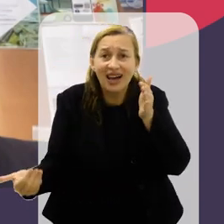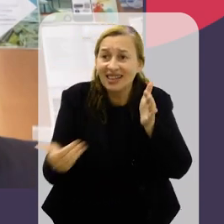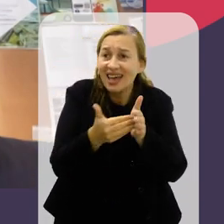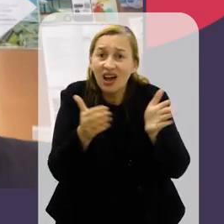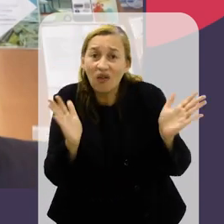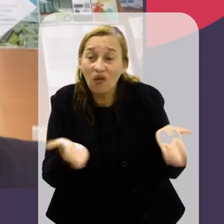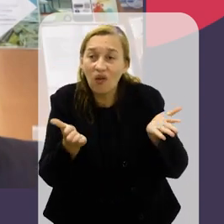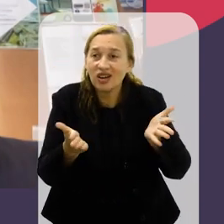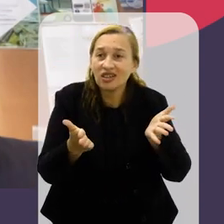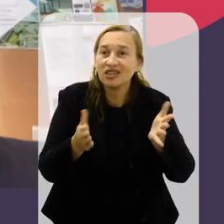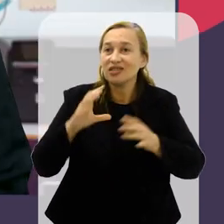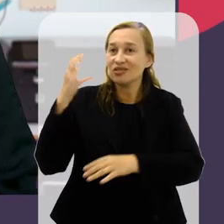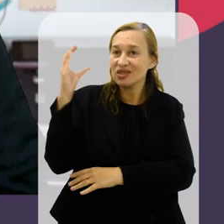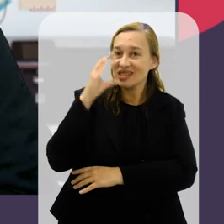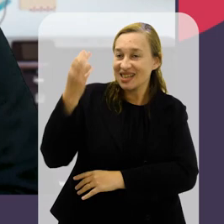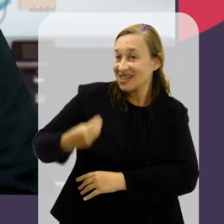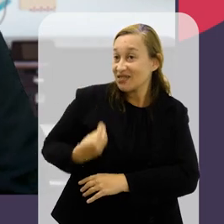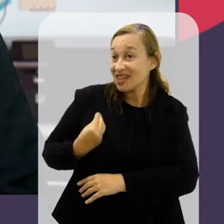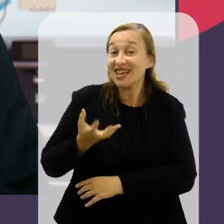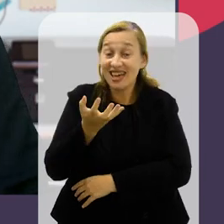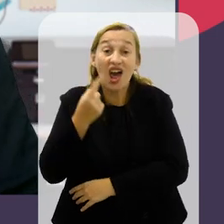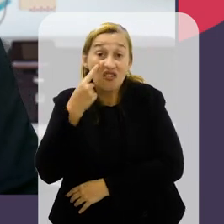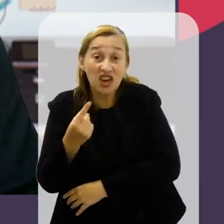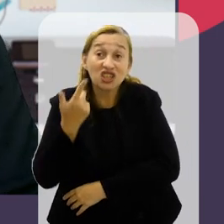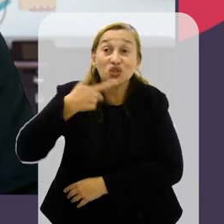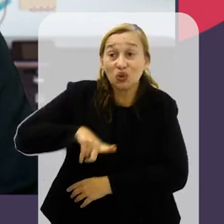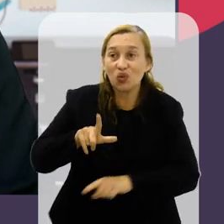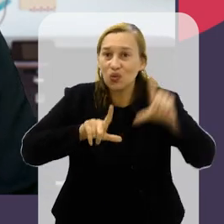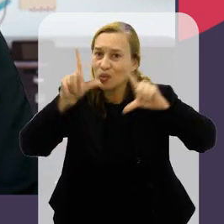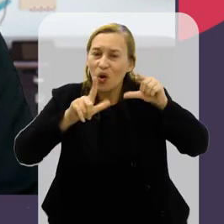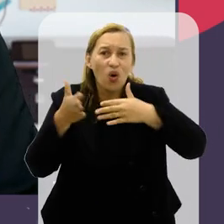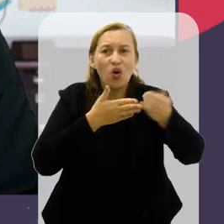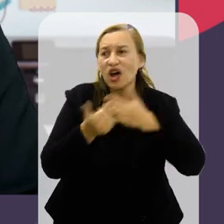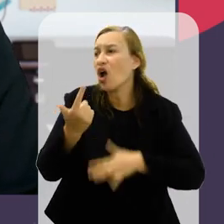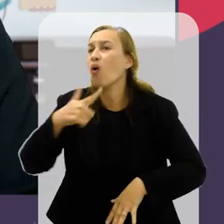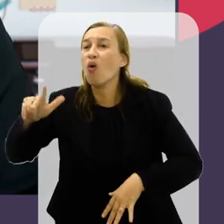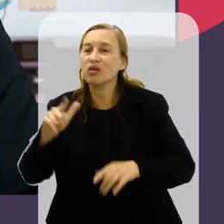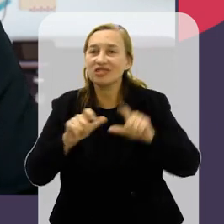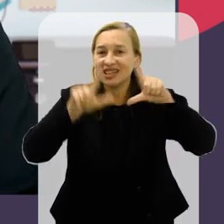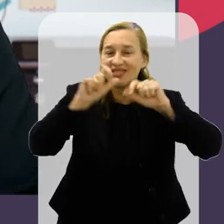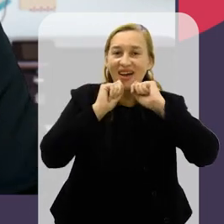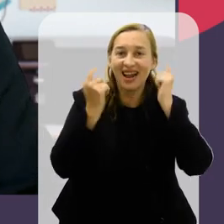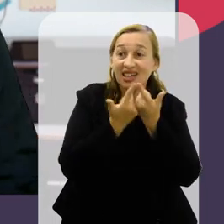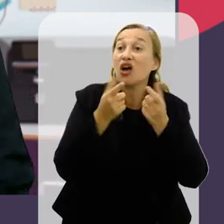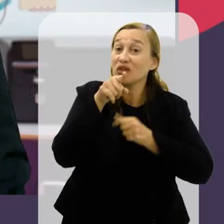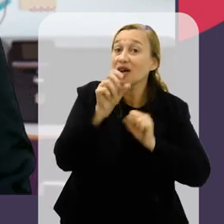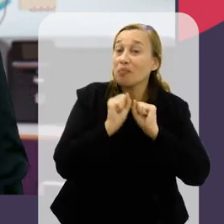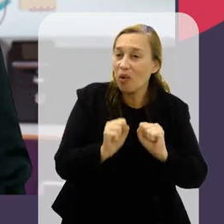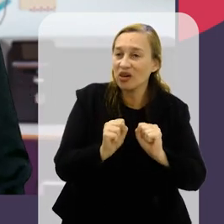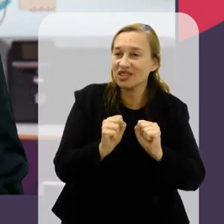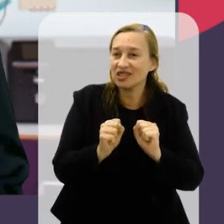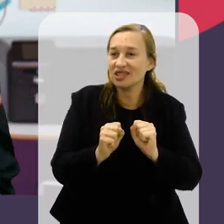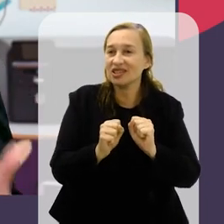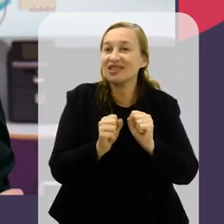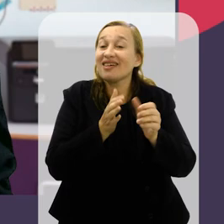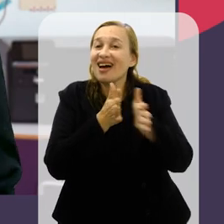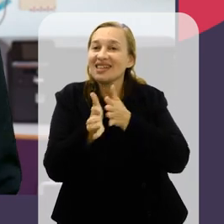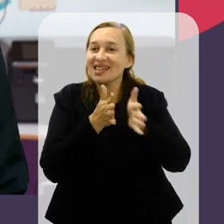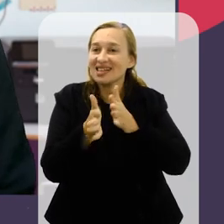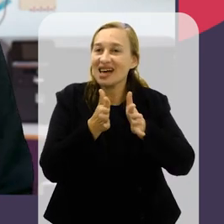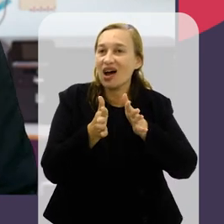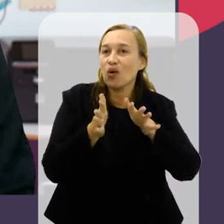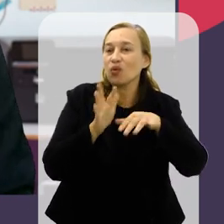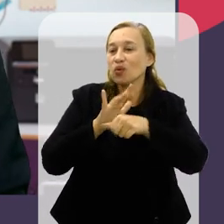participado. Obrigada também a você que nos acompanhou aqui no Ciência Existência. Se quiser rever o programa ou qualquer